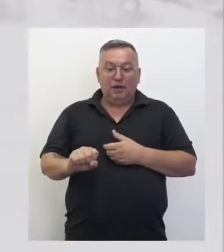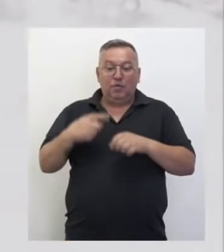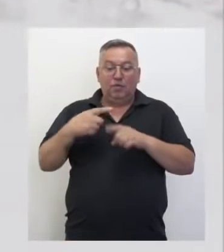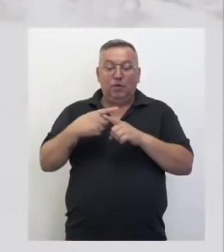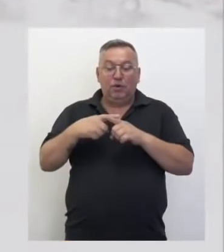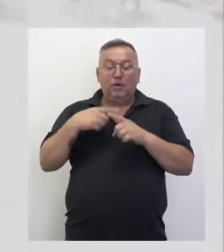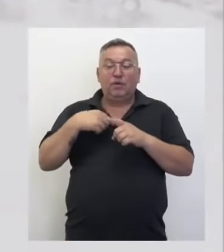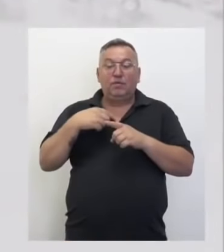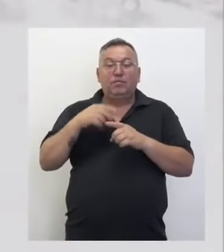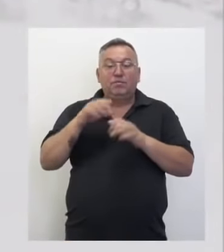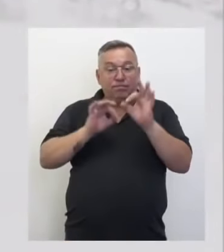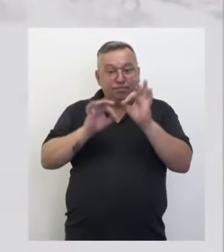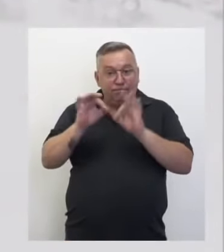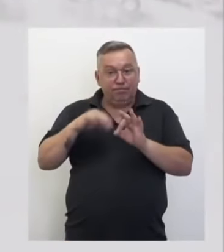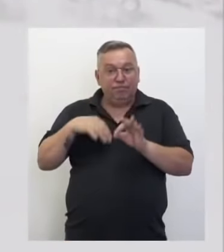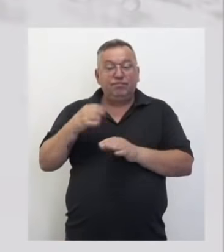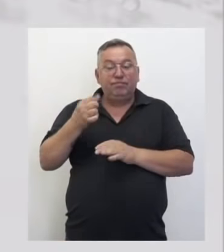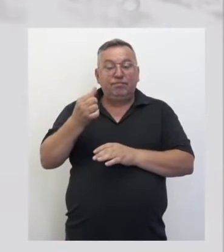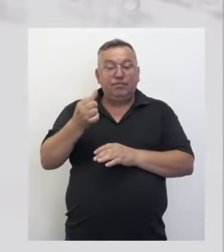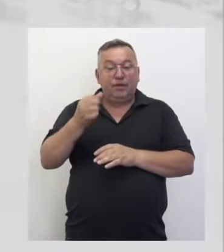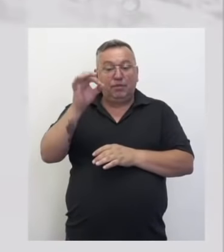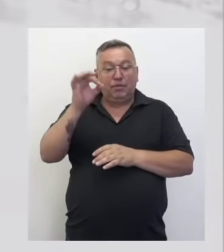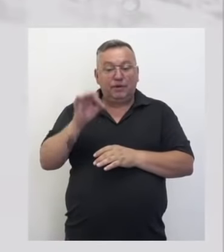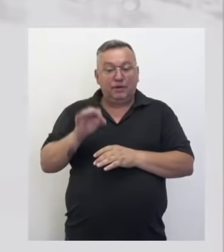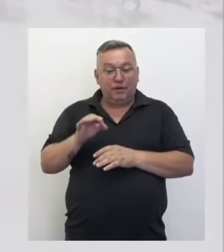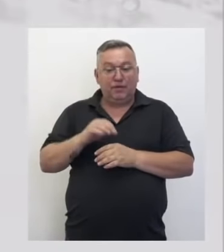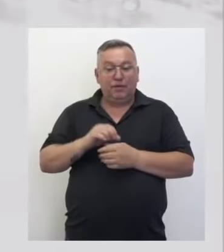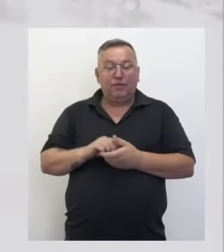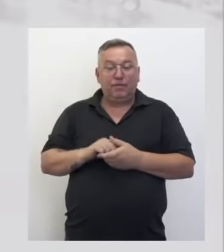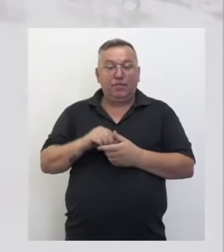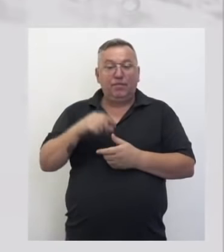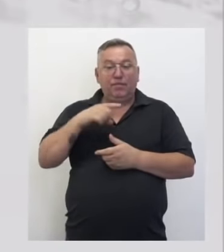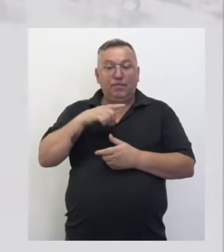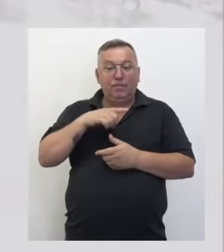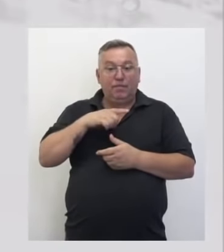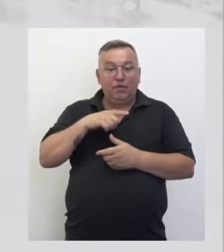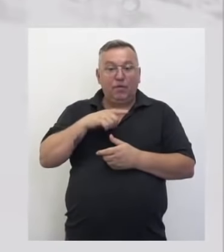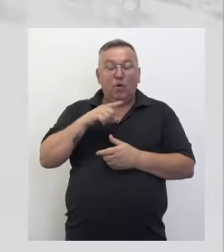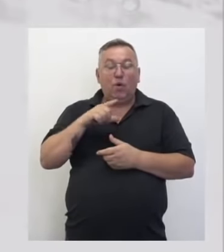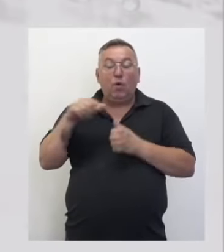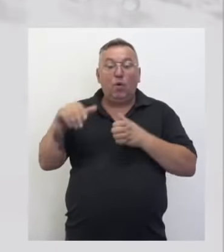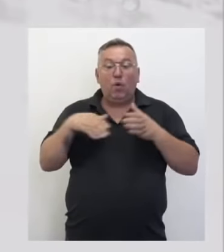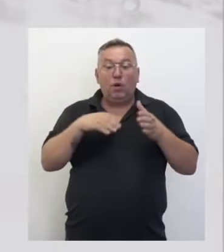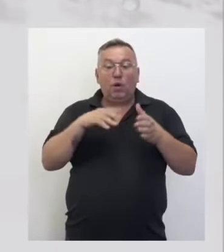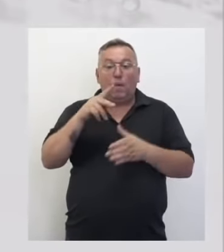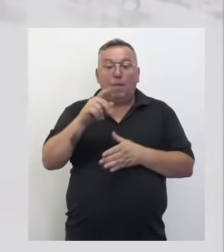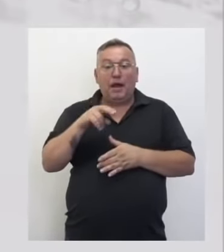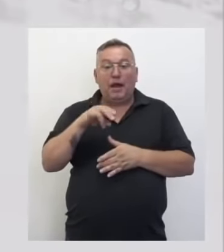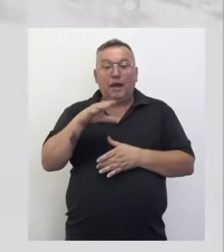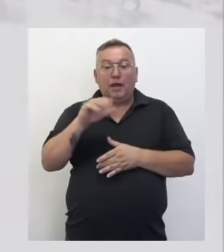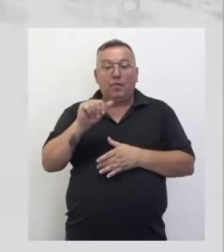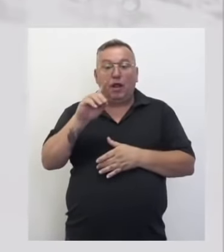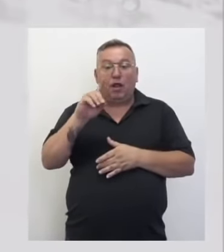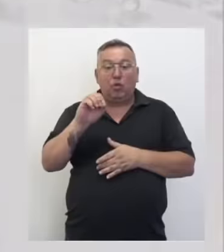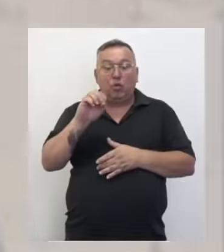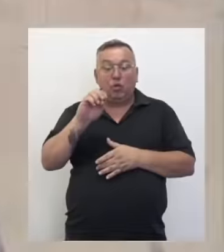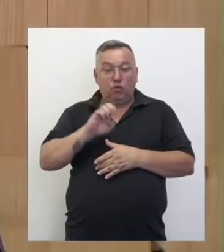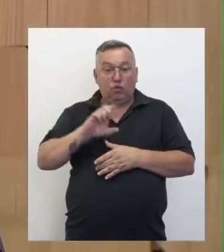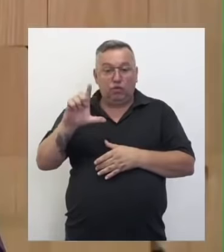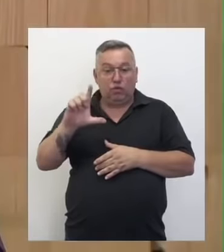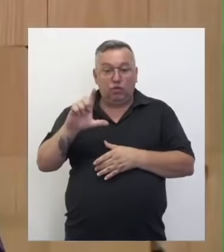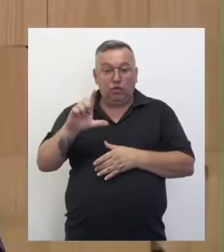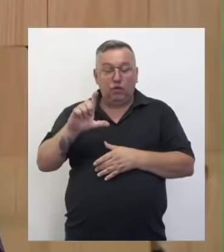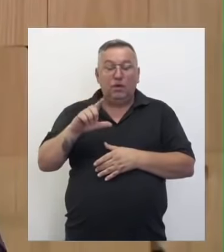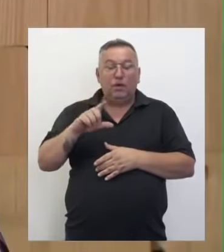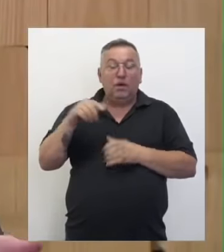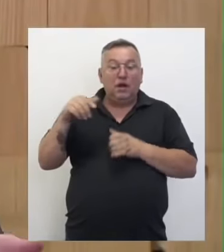proporcionalmente também é onde está a concentração populacional do Brasil. Nós temos o Rio Paraíba do Sul, que é um rio, na verdade, frágil